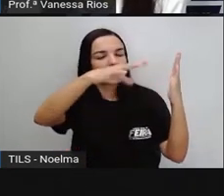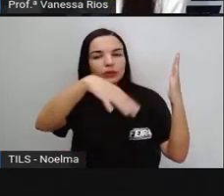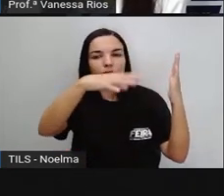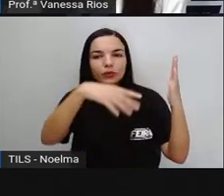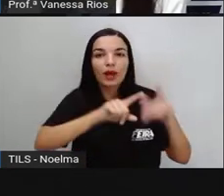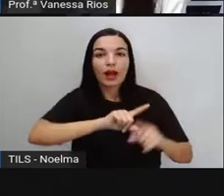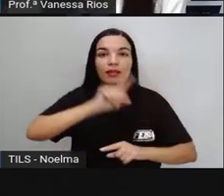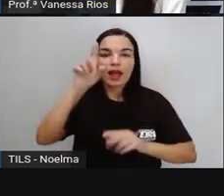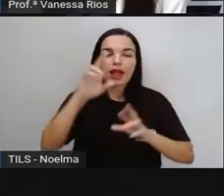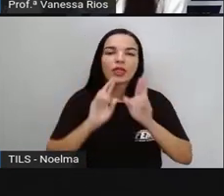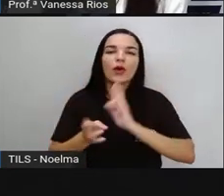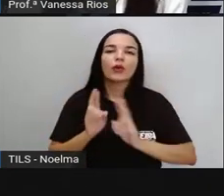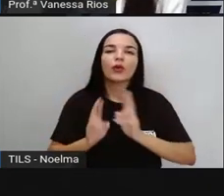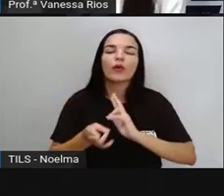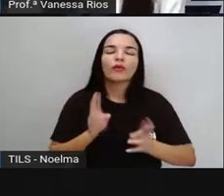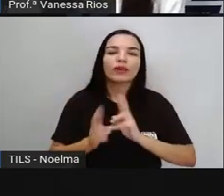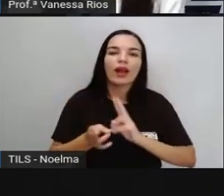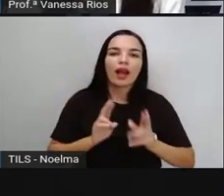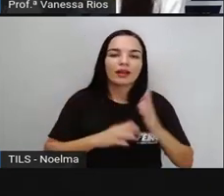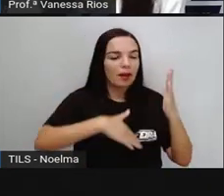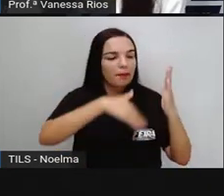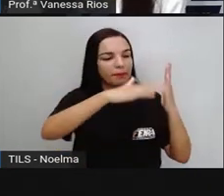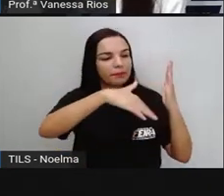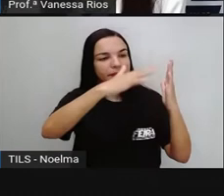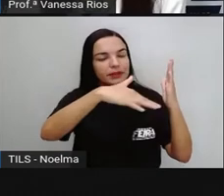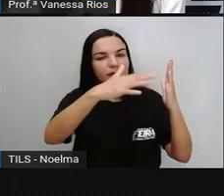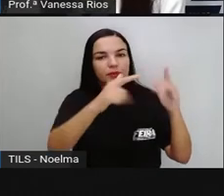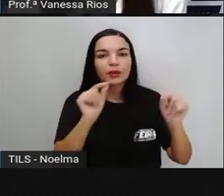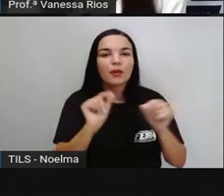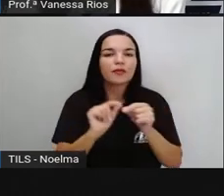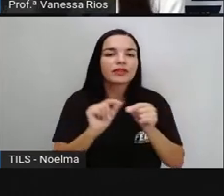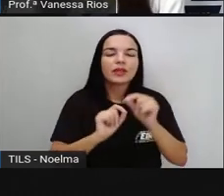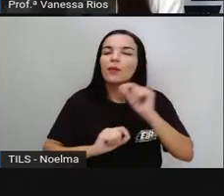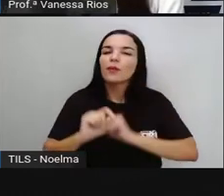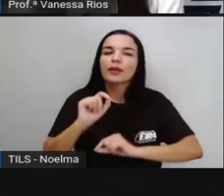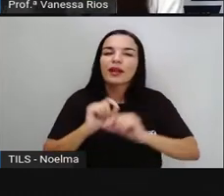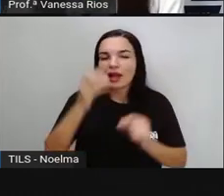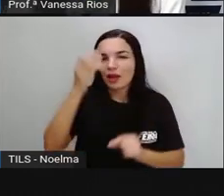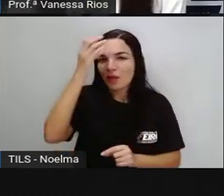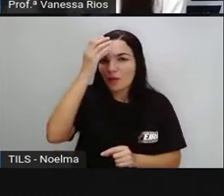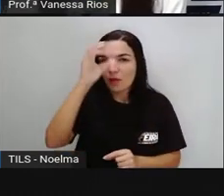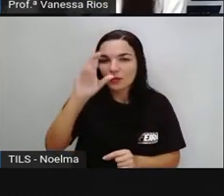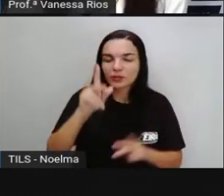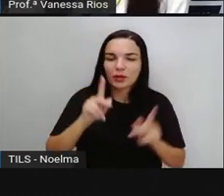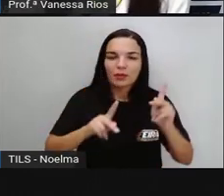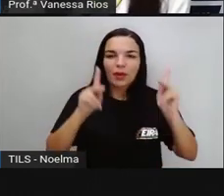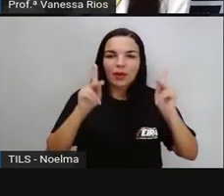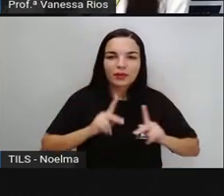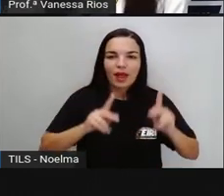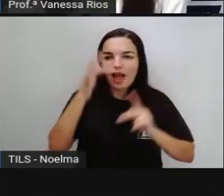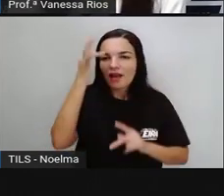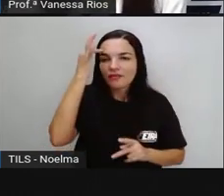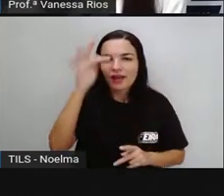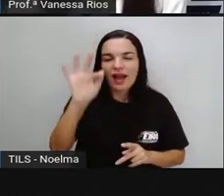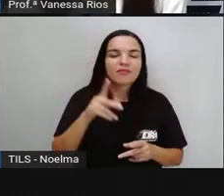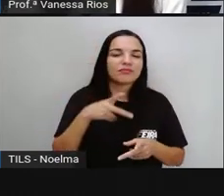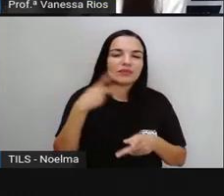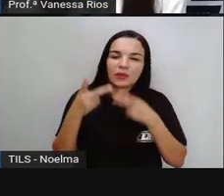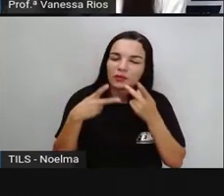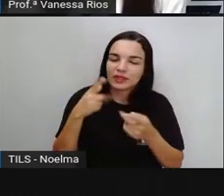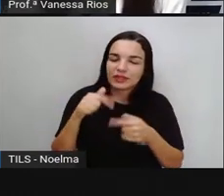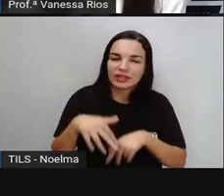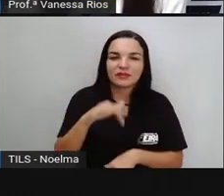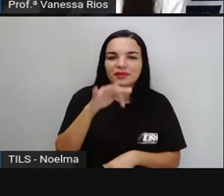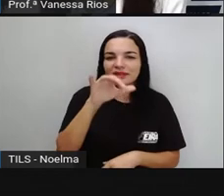importantes do folclore, das histórias populares, dos contos populares, que são contados aqui em